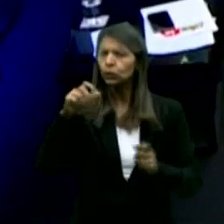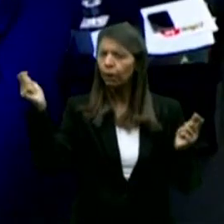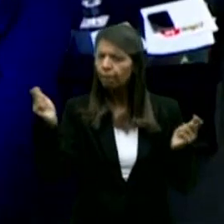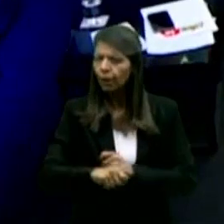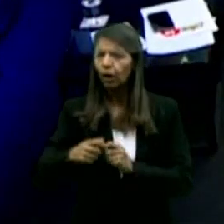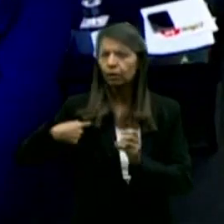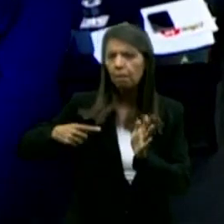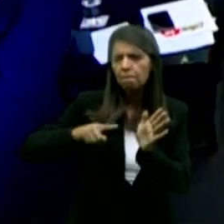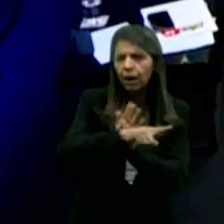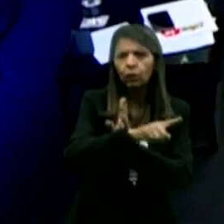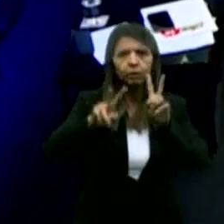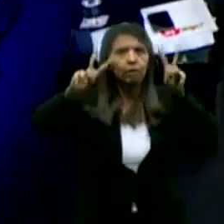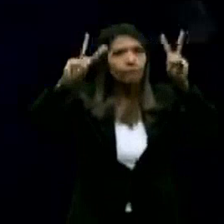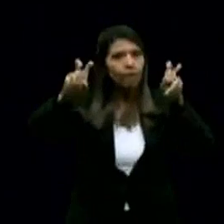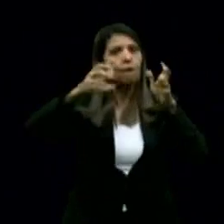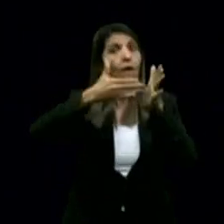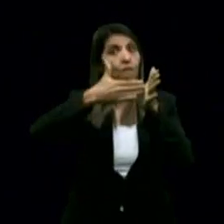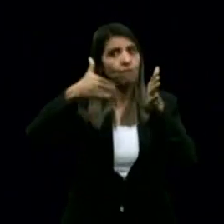pergunta sobre a fome.